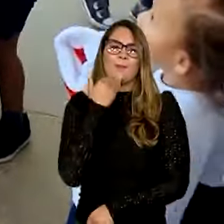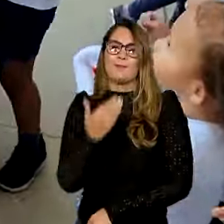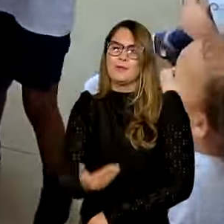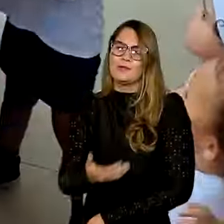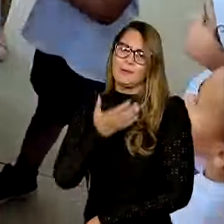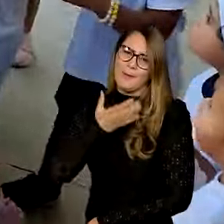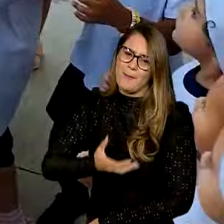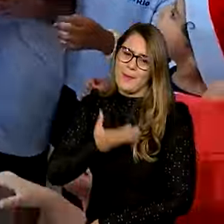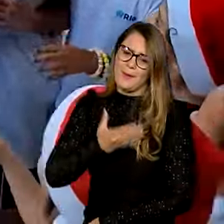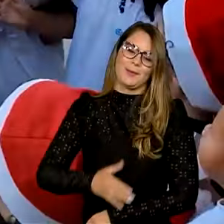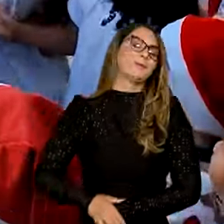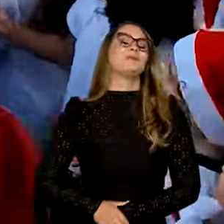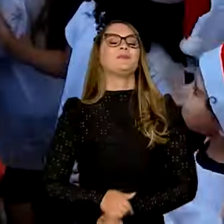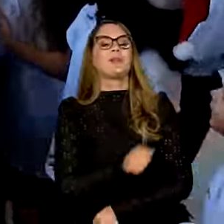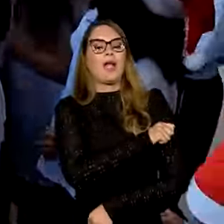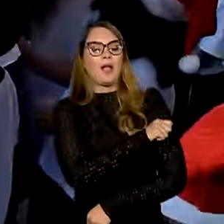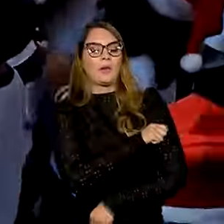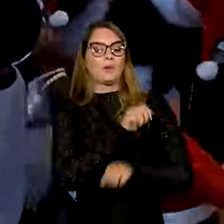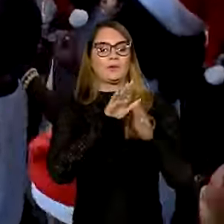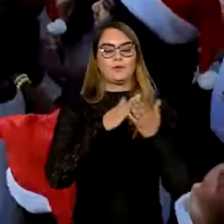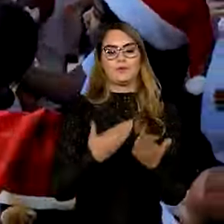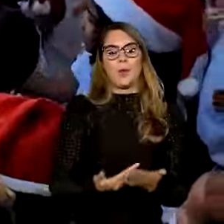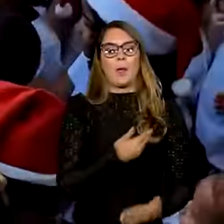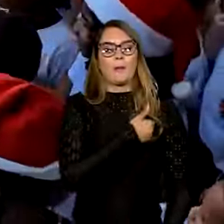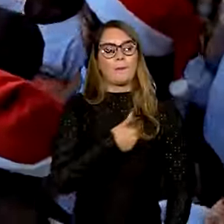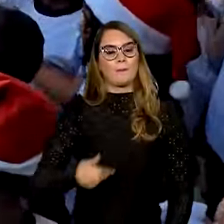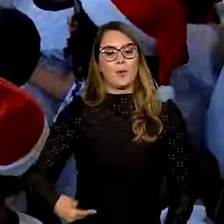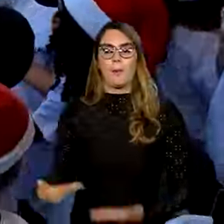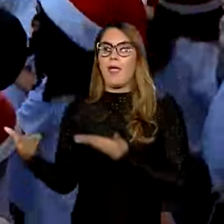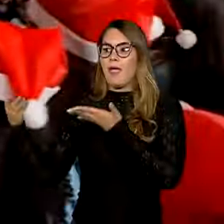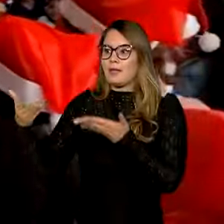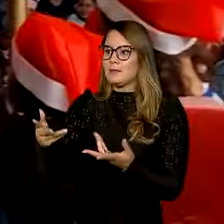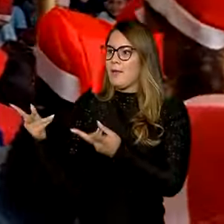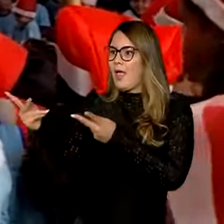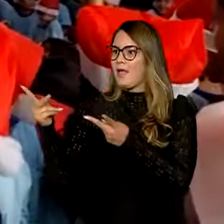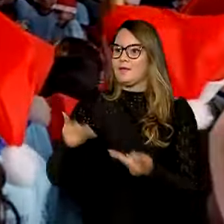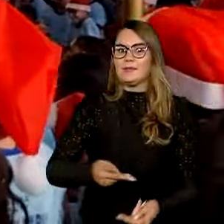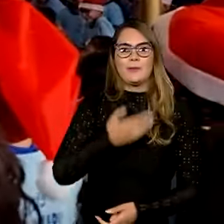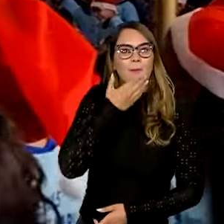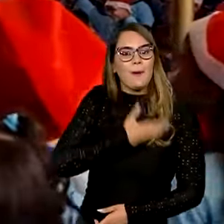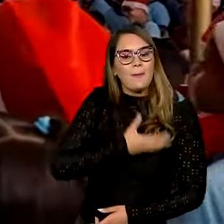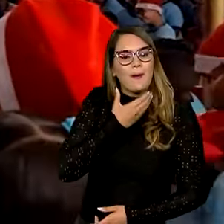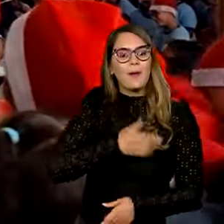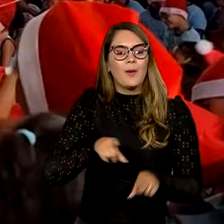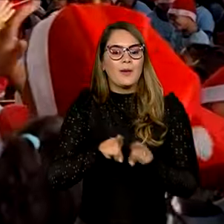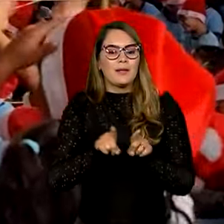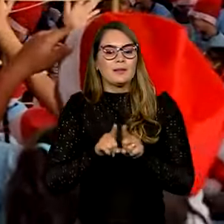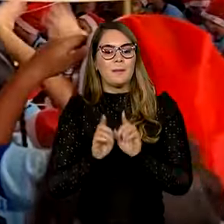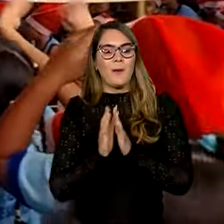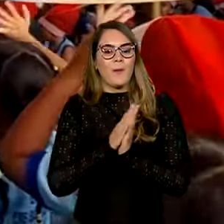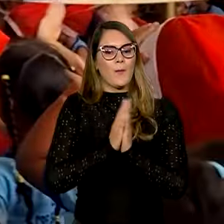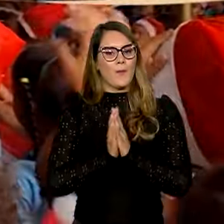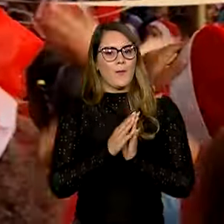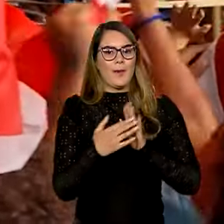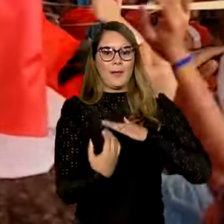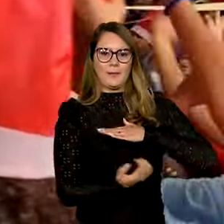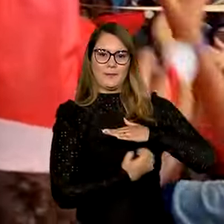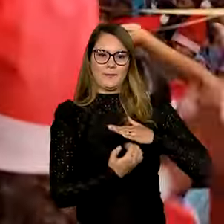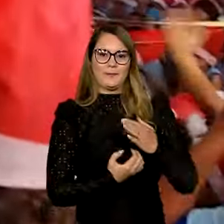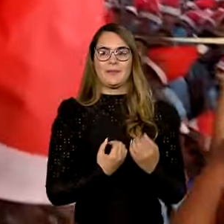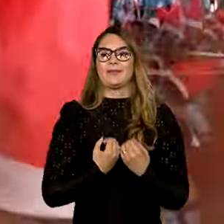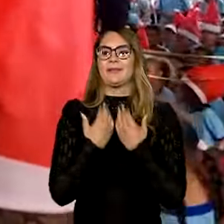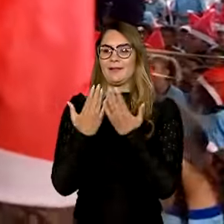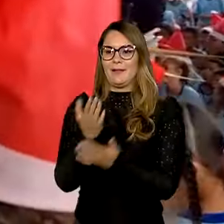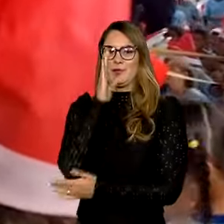velhinho. Alunos de escolas públicas receberam a visita do Papai Noel e do mascote da empresa e puderam entregar